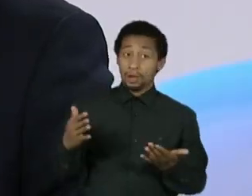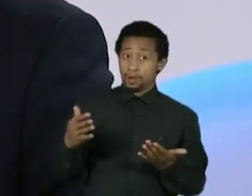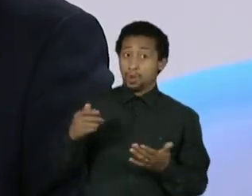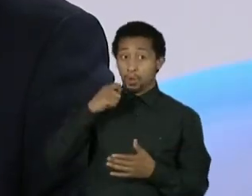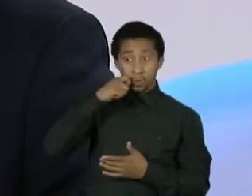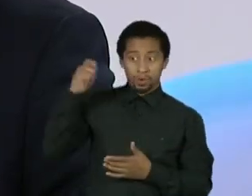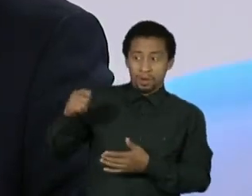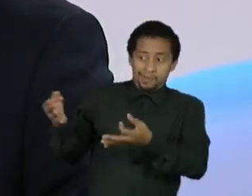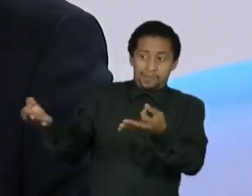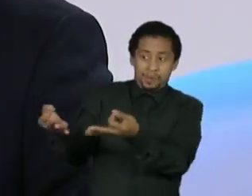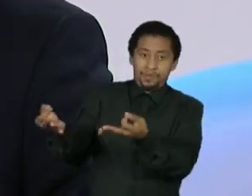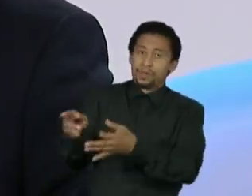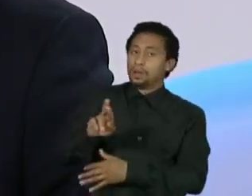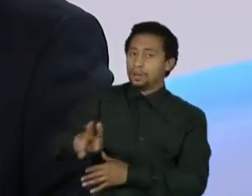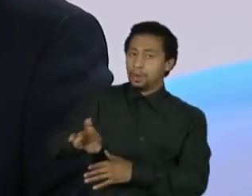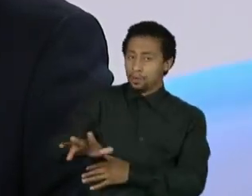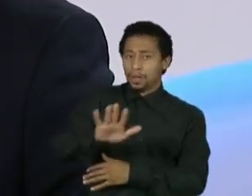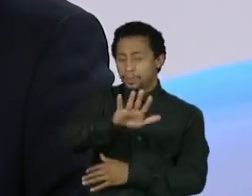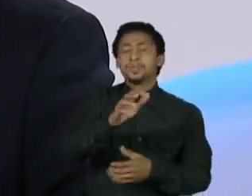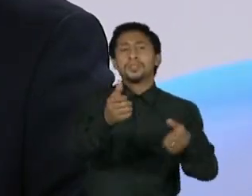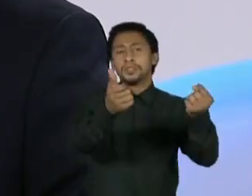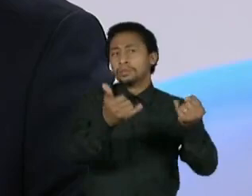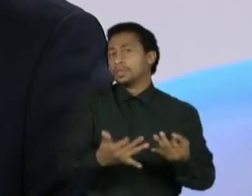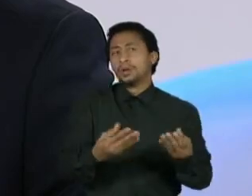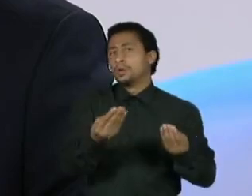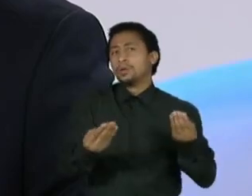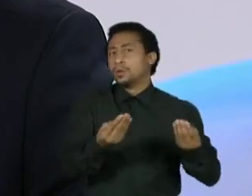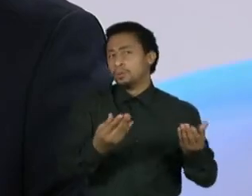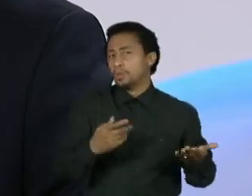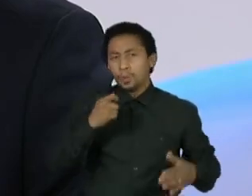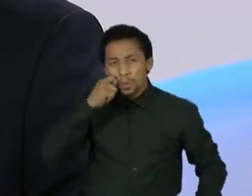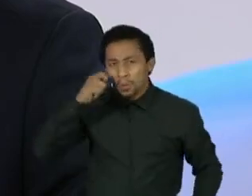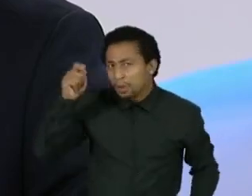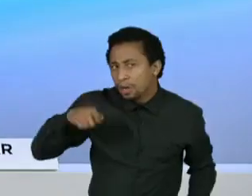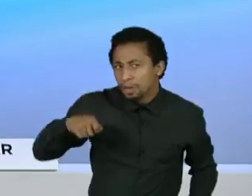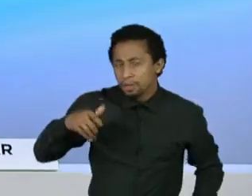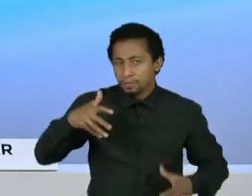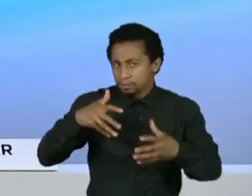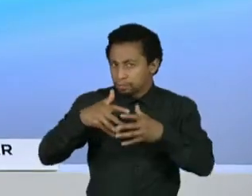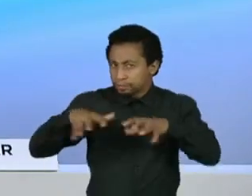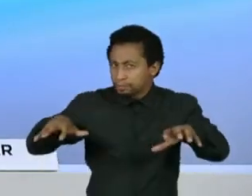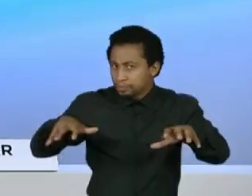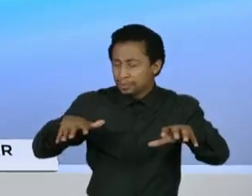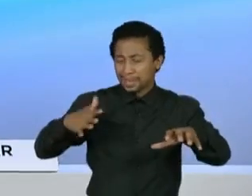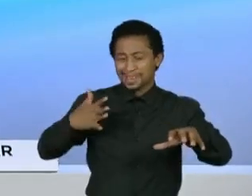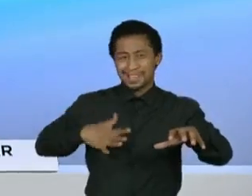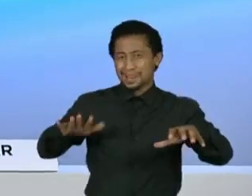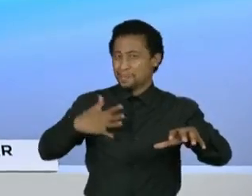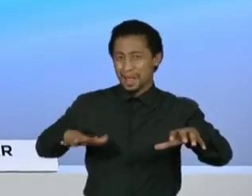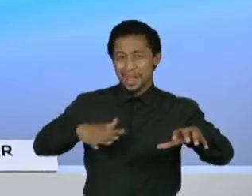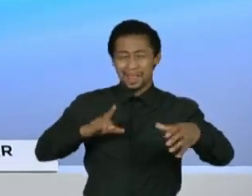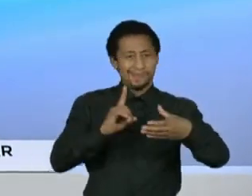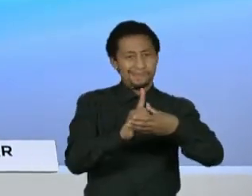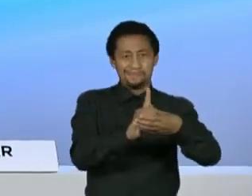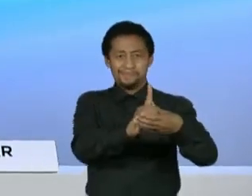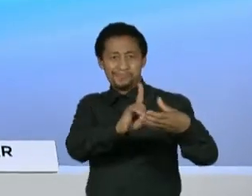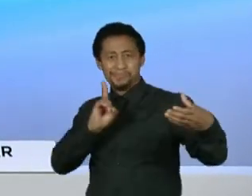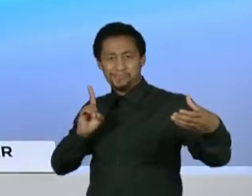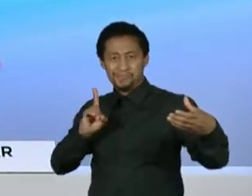será necessariamente uma Ucrânia fragmentada, sem Crimea, sem